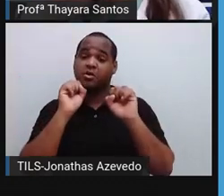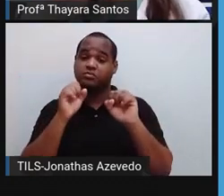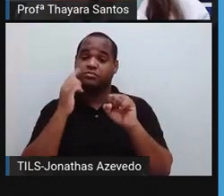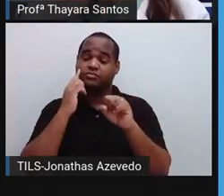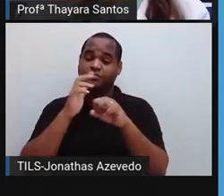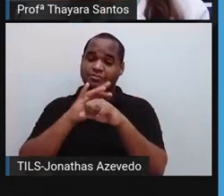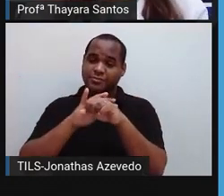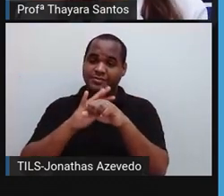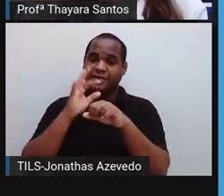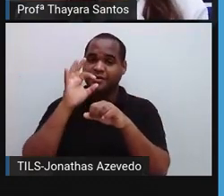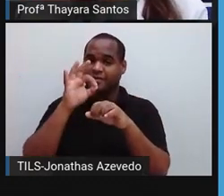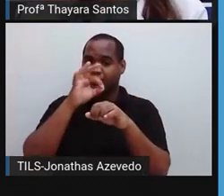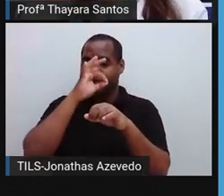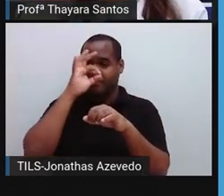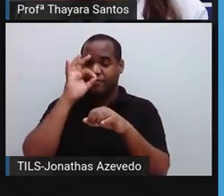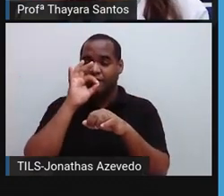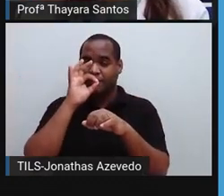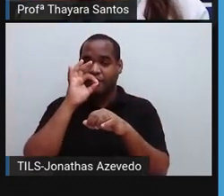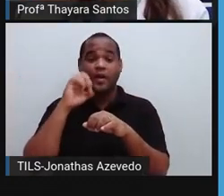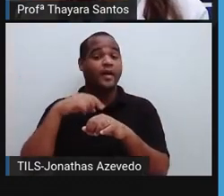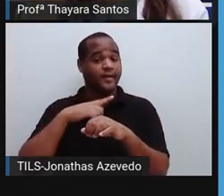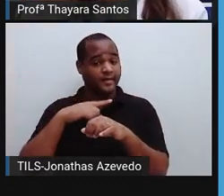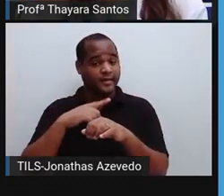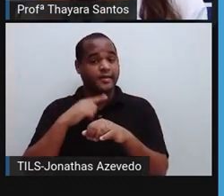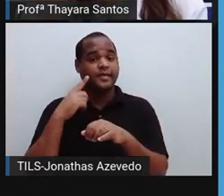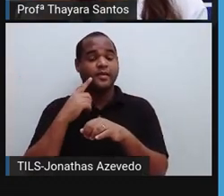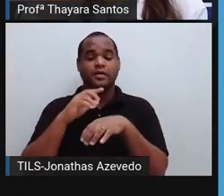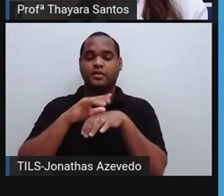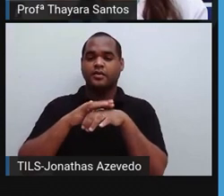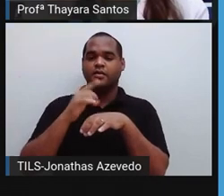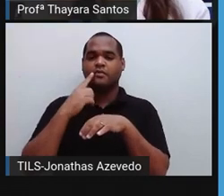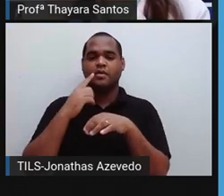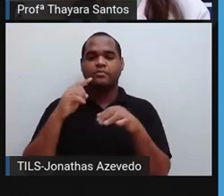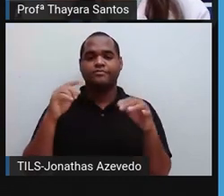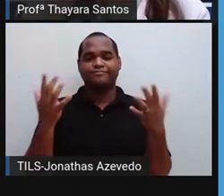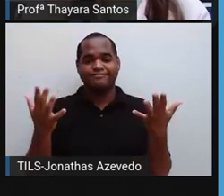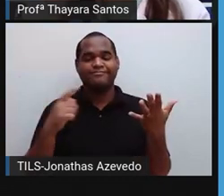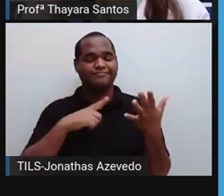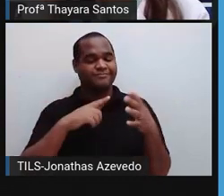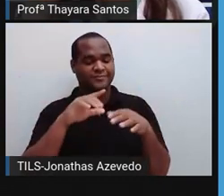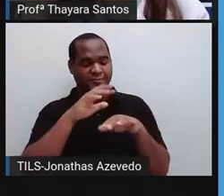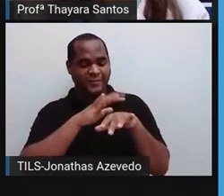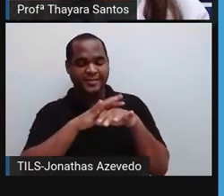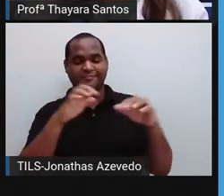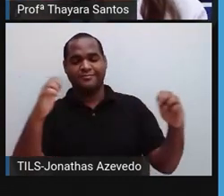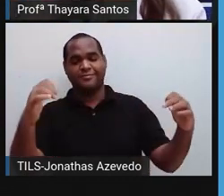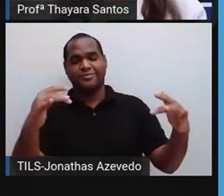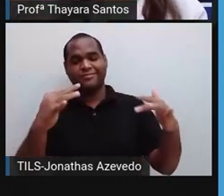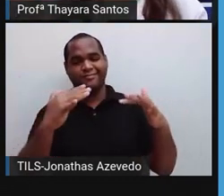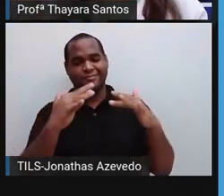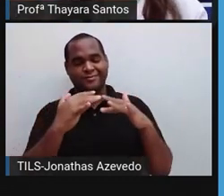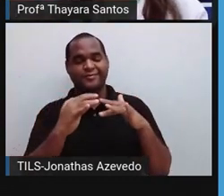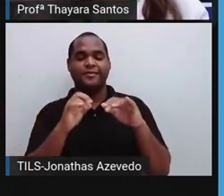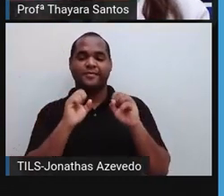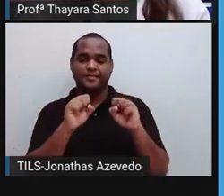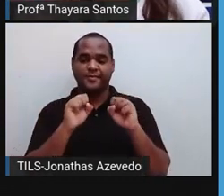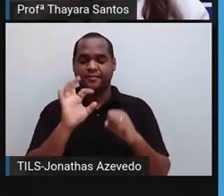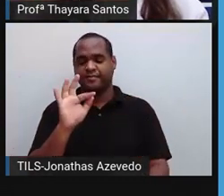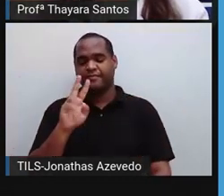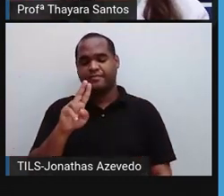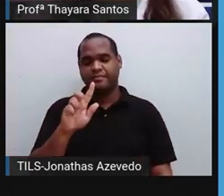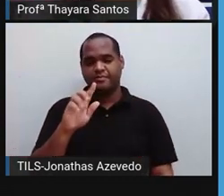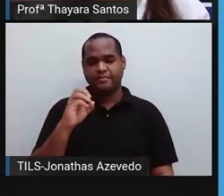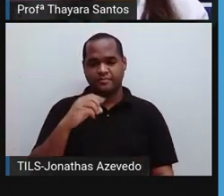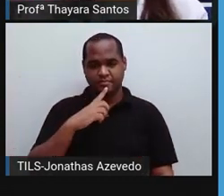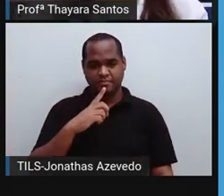ela está com um tubo ali na boca, aquele tubo deixa ela exposta, e o fungo, ele pode se proliferar dentro desse tubo. Então,